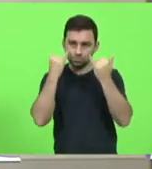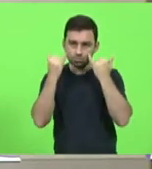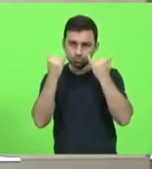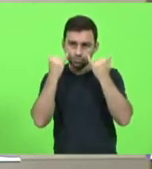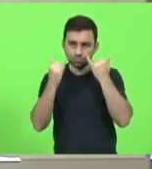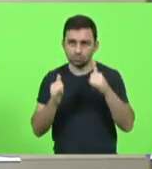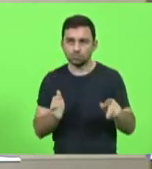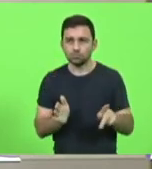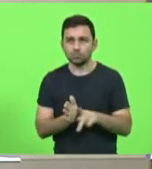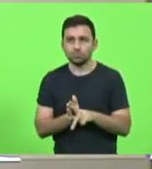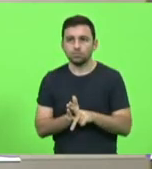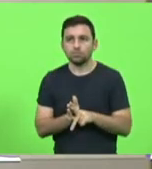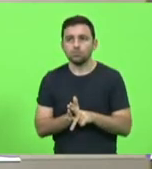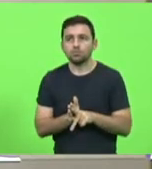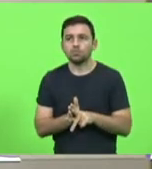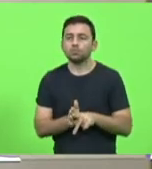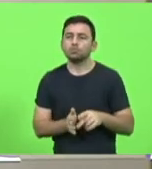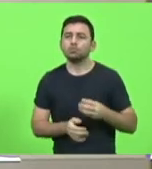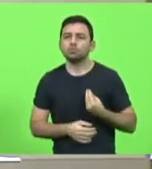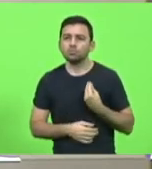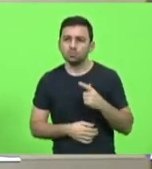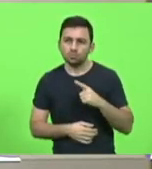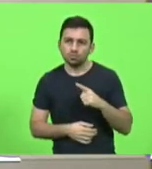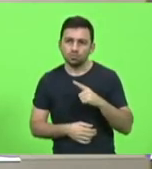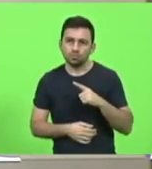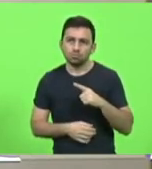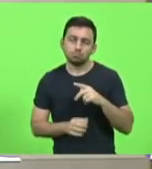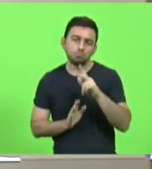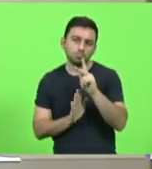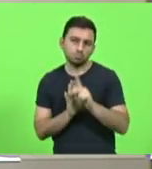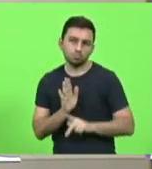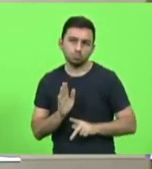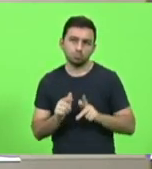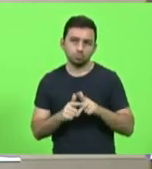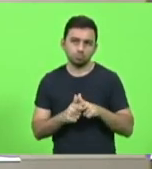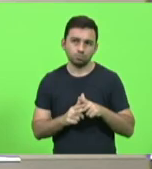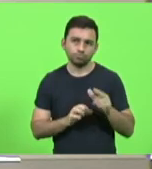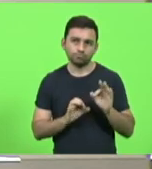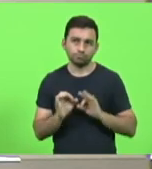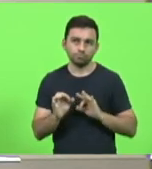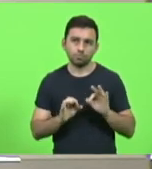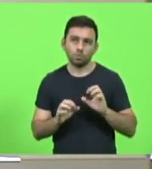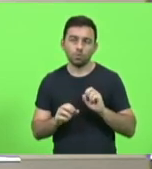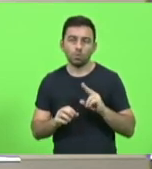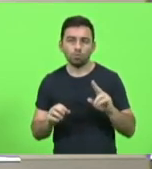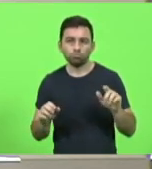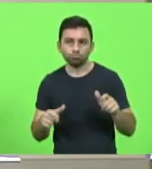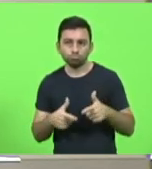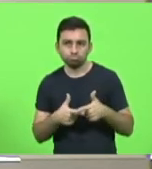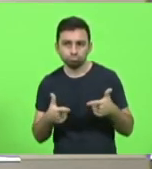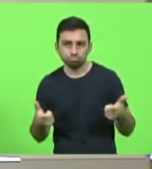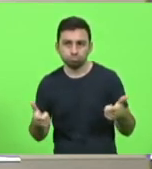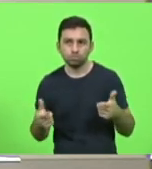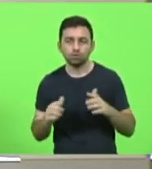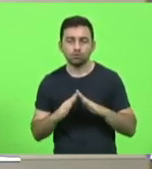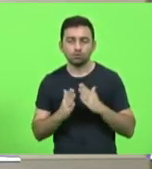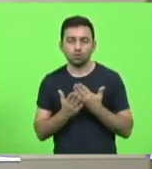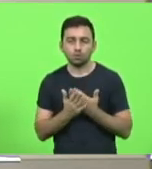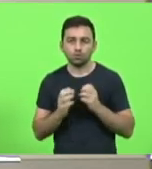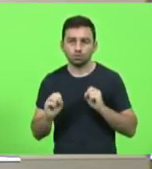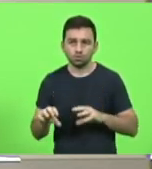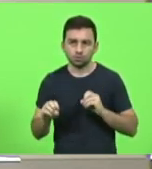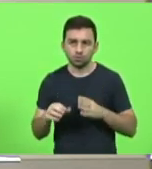da existência de projetos para reforma ou ampliação da Escola Educação Básica São